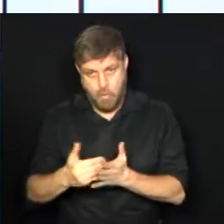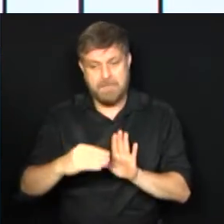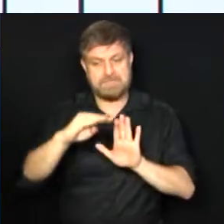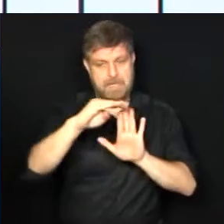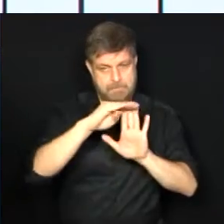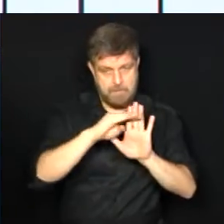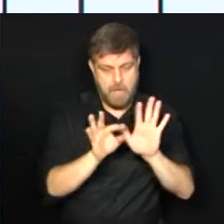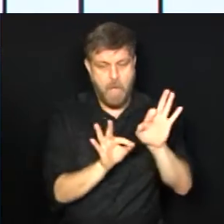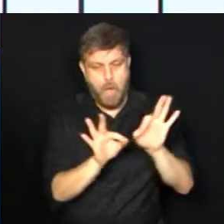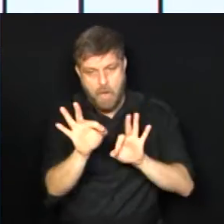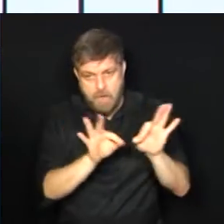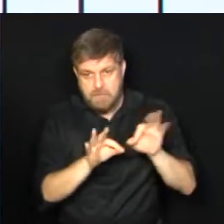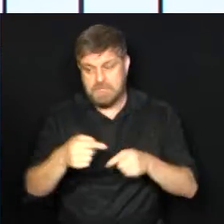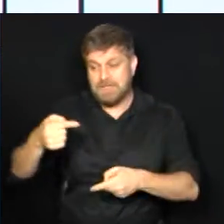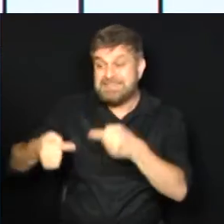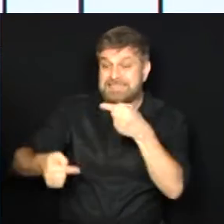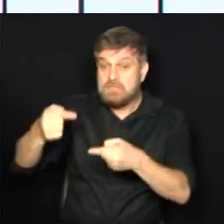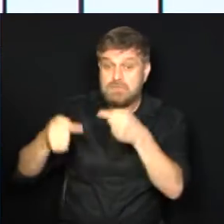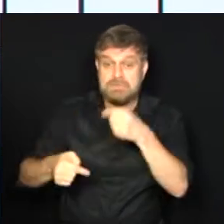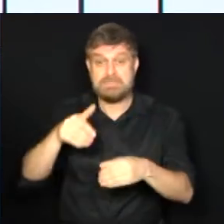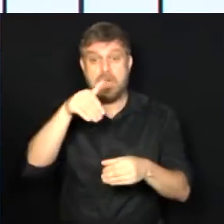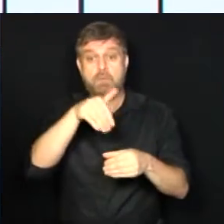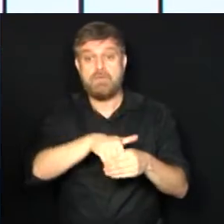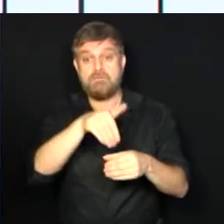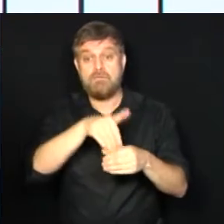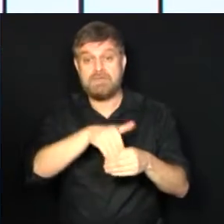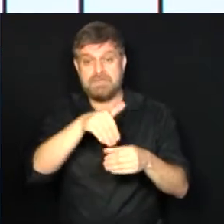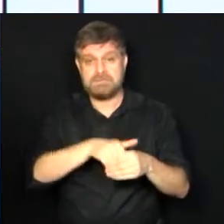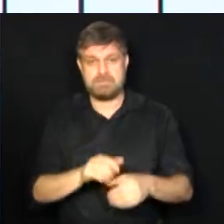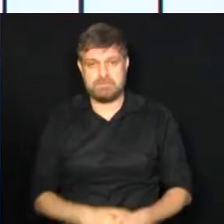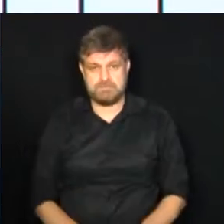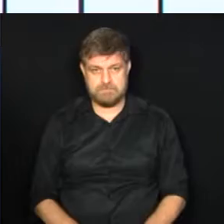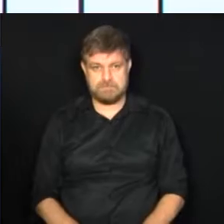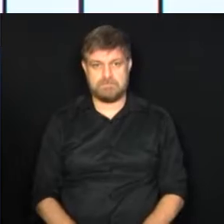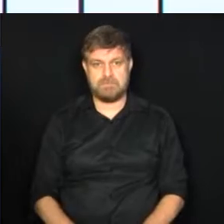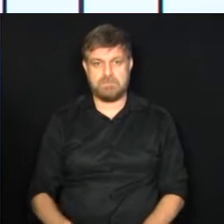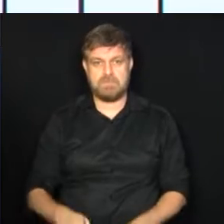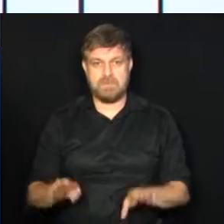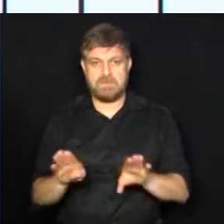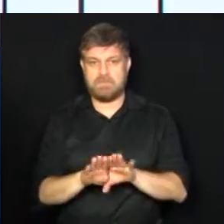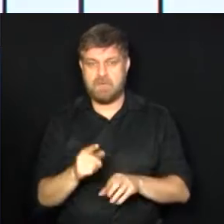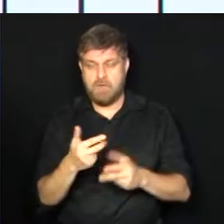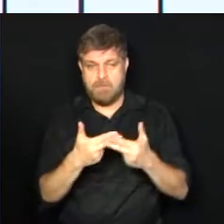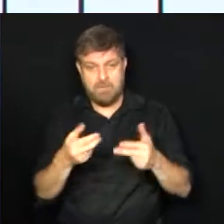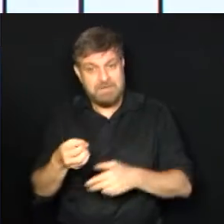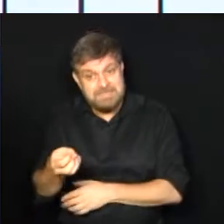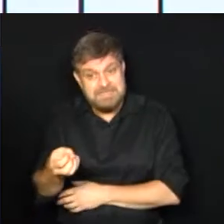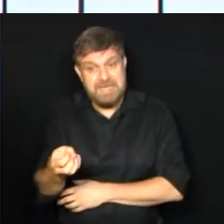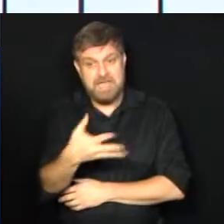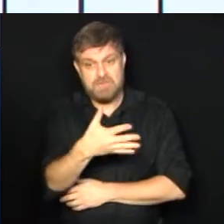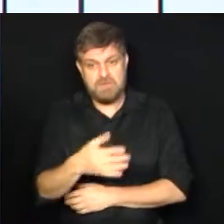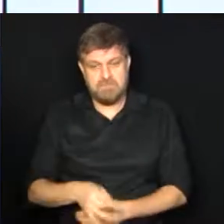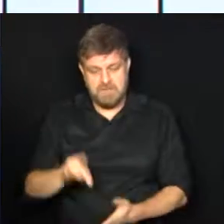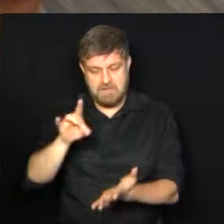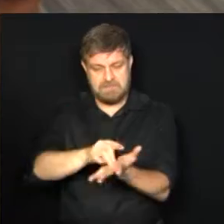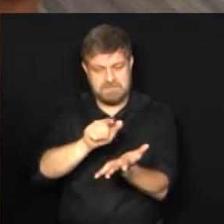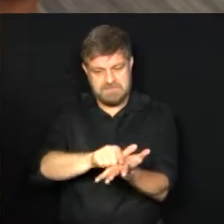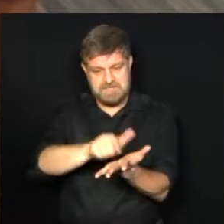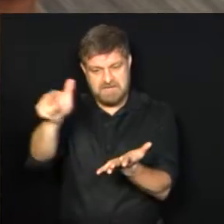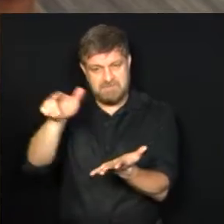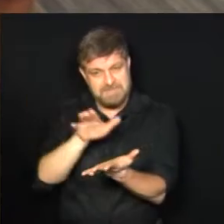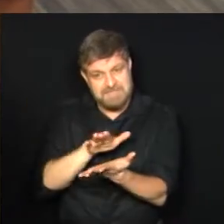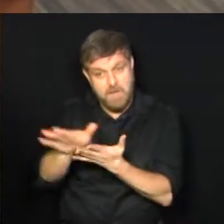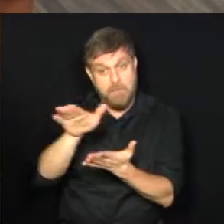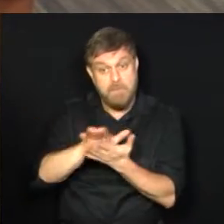discussão e votação dos projetos das pautas. Mas nós temos aí uma novidade também que foi publicada no Diário Oficial